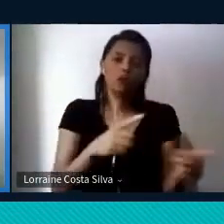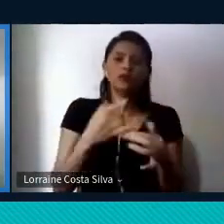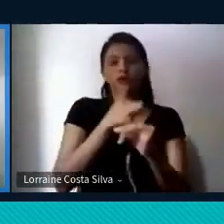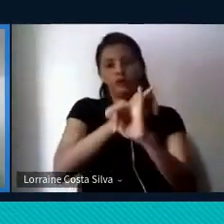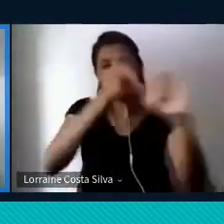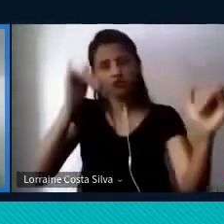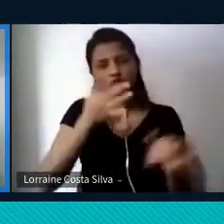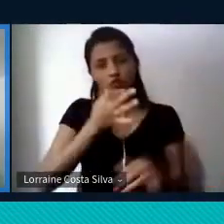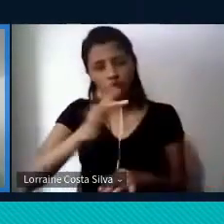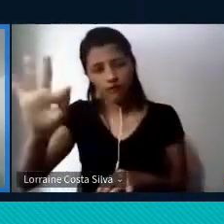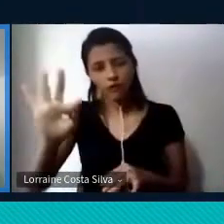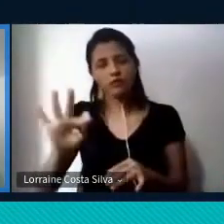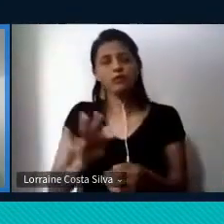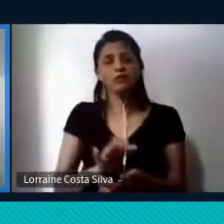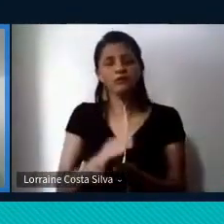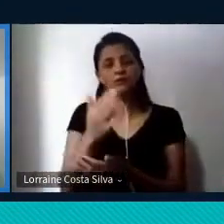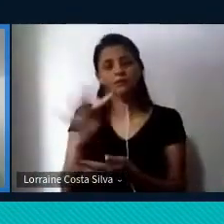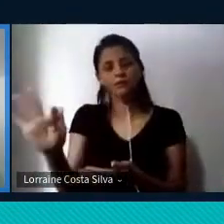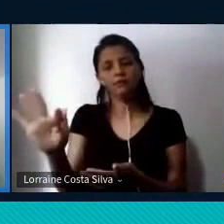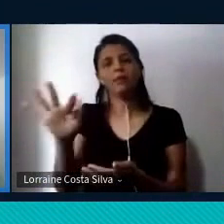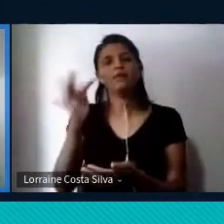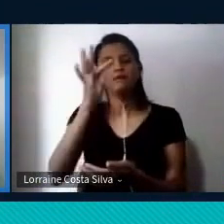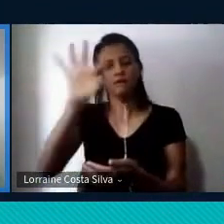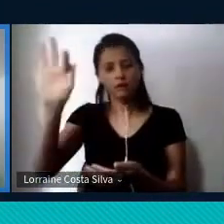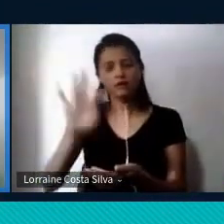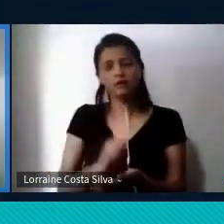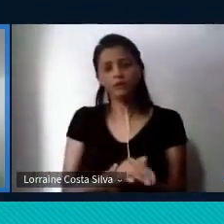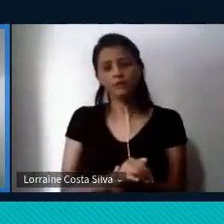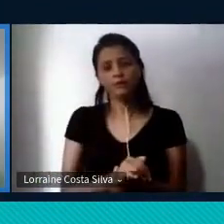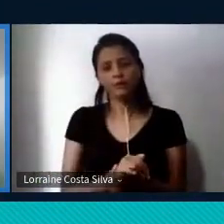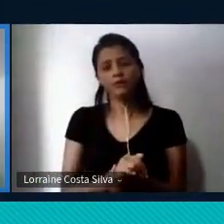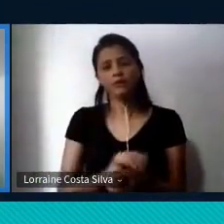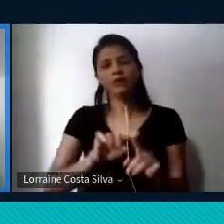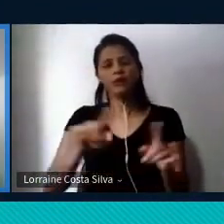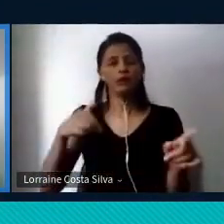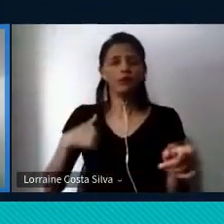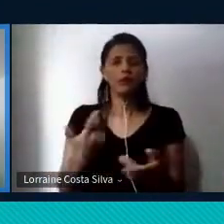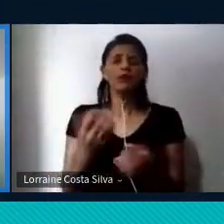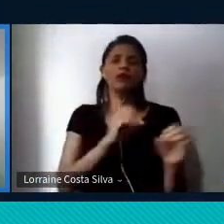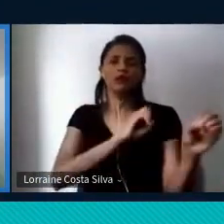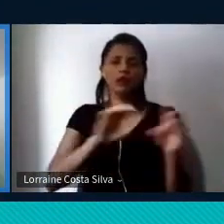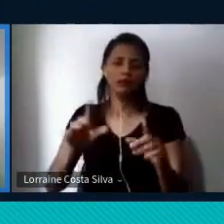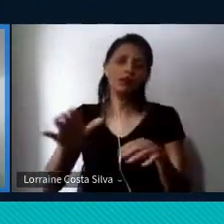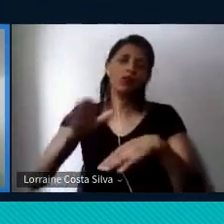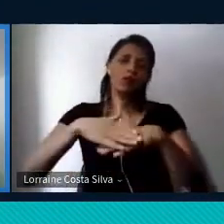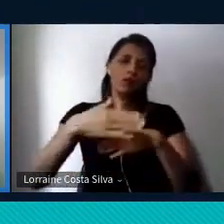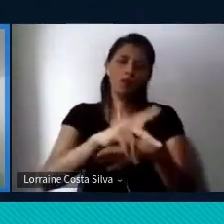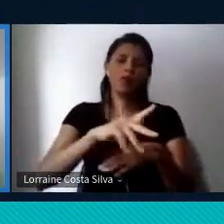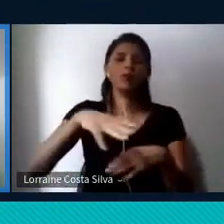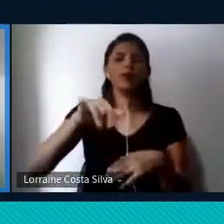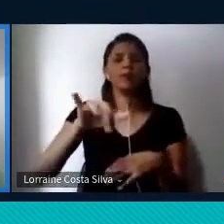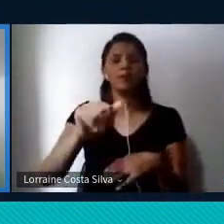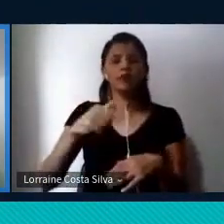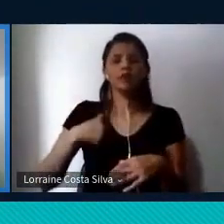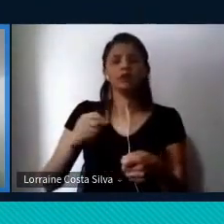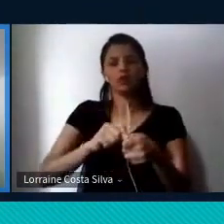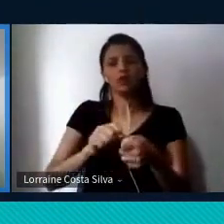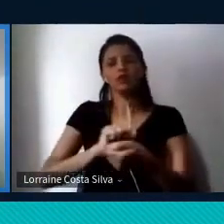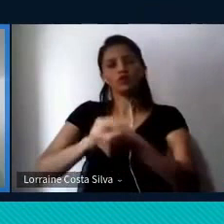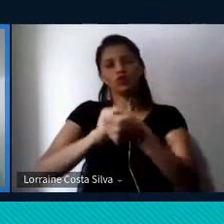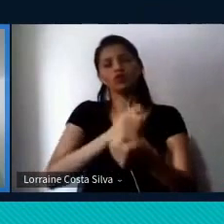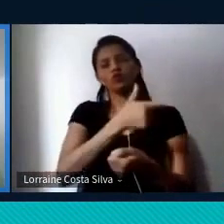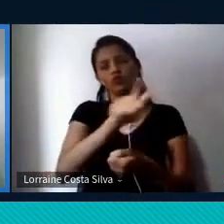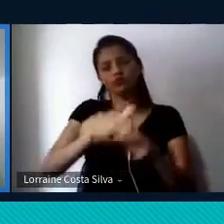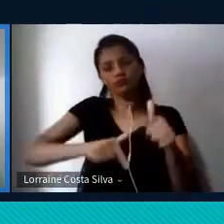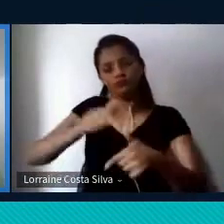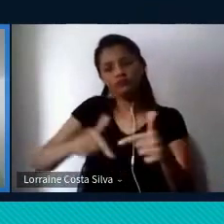um projeto de um observatório de internacional de educação para a mídia, que eu estou fazendo com colegas da Universidade do Quebec, a